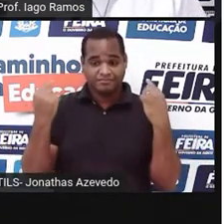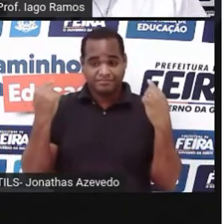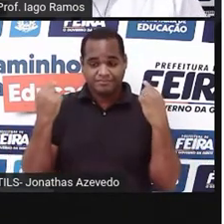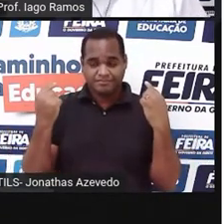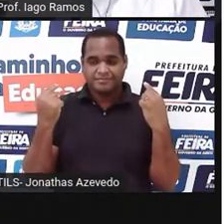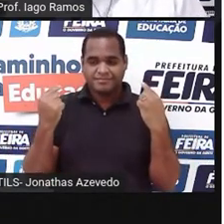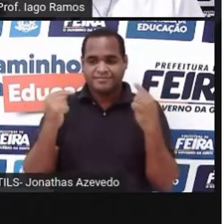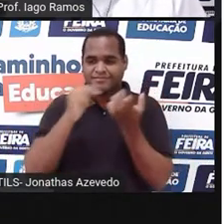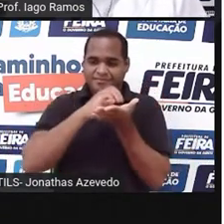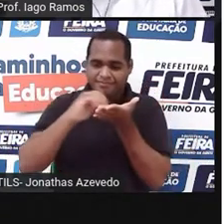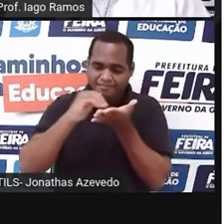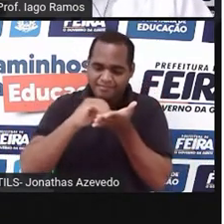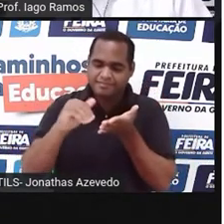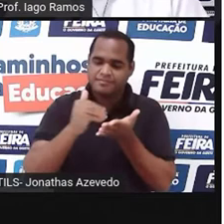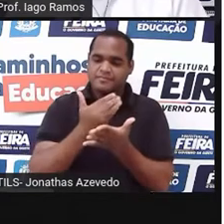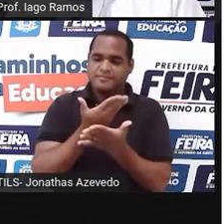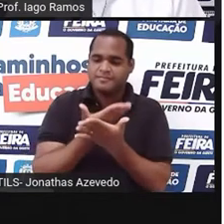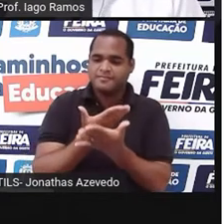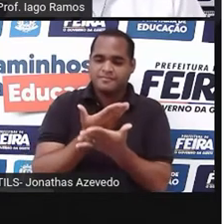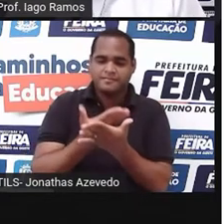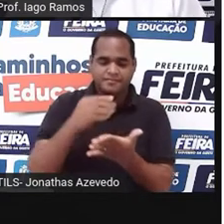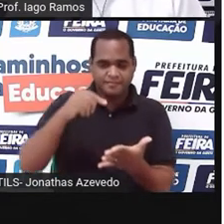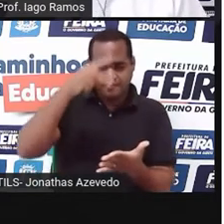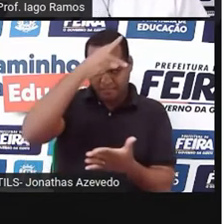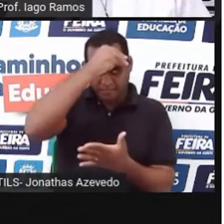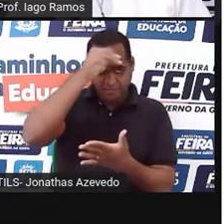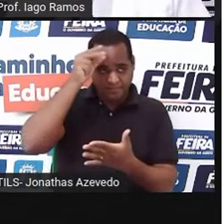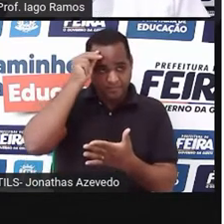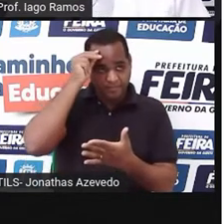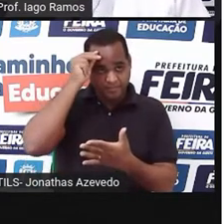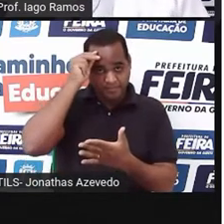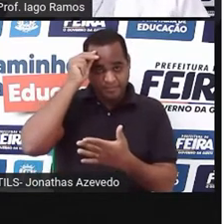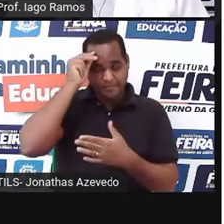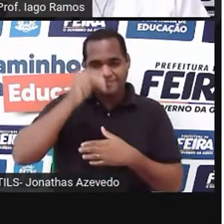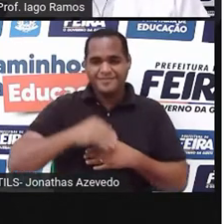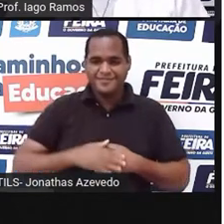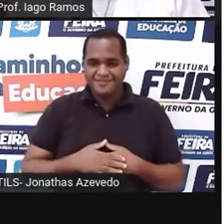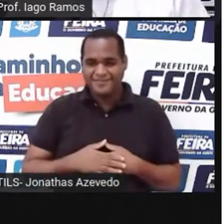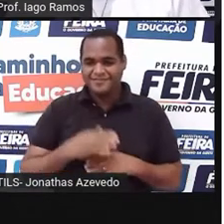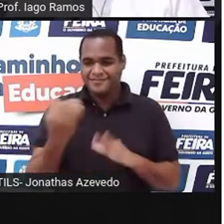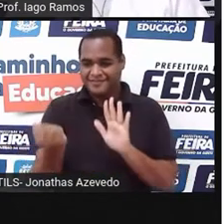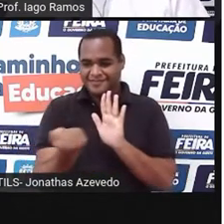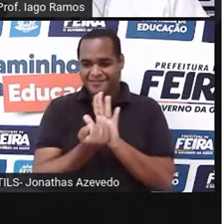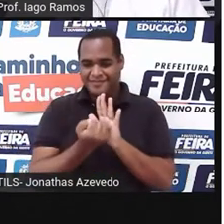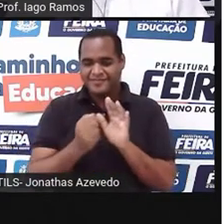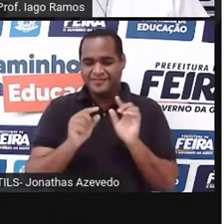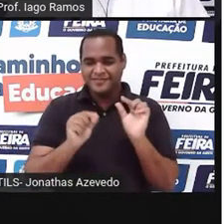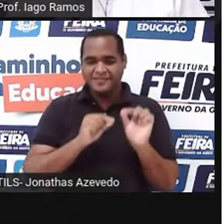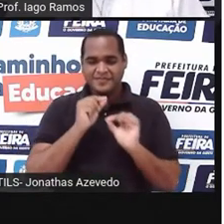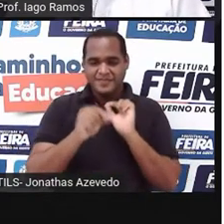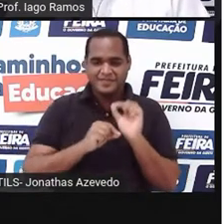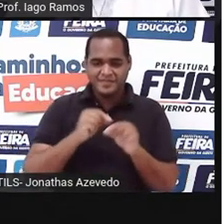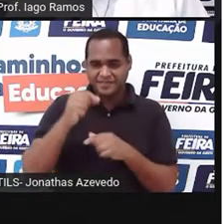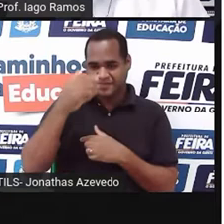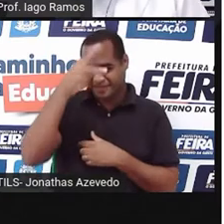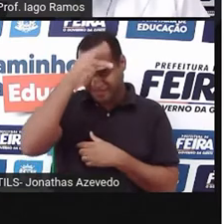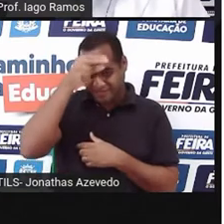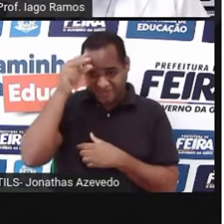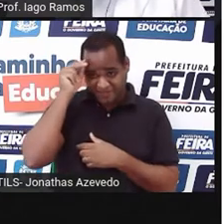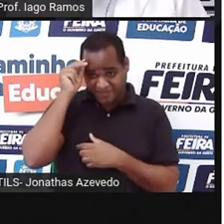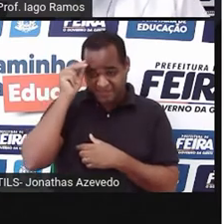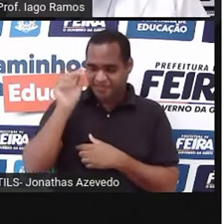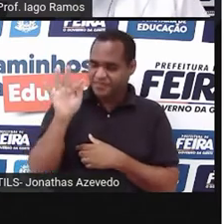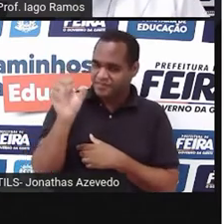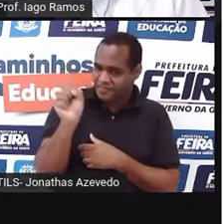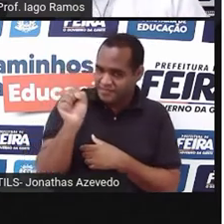cartaz da Secretaria Municipal de Educação de Feira de Santana, que tem as logomarcas da Prefeitura Municipal